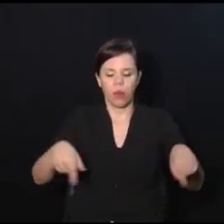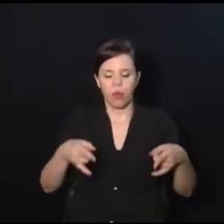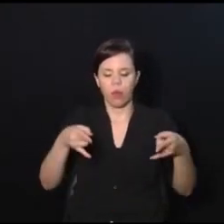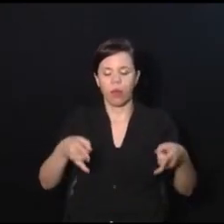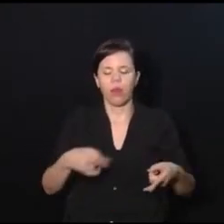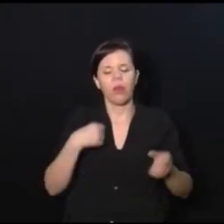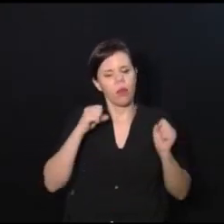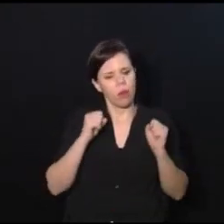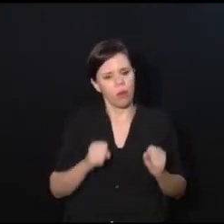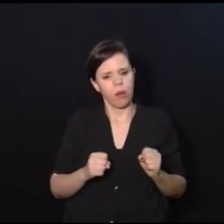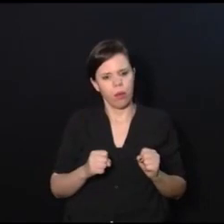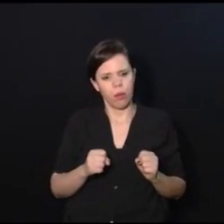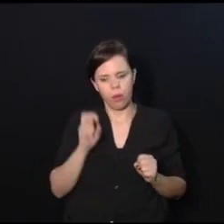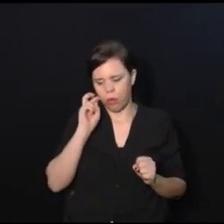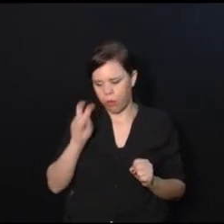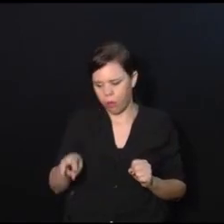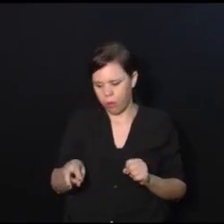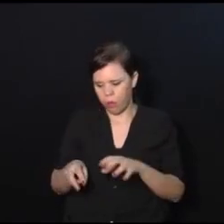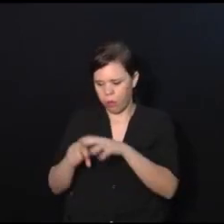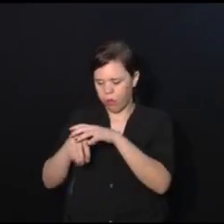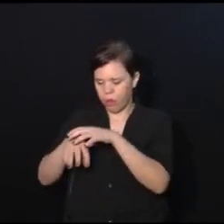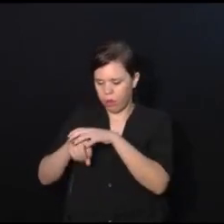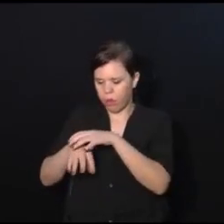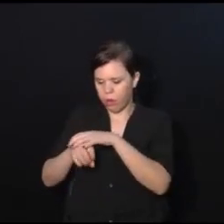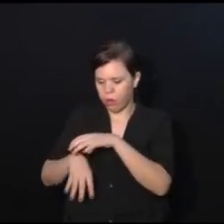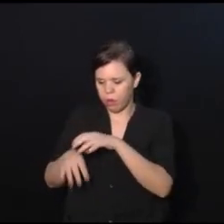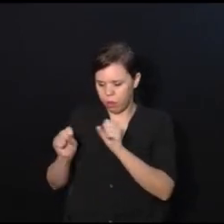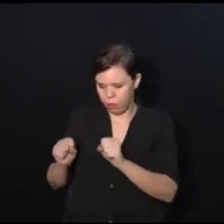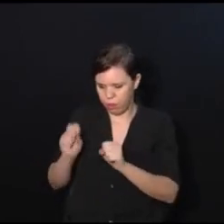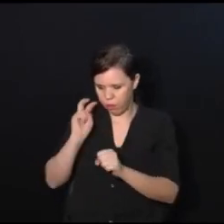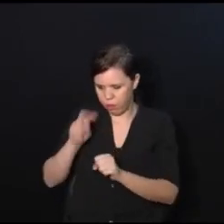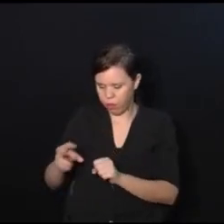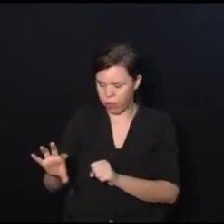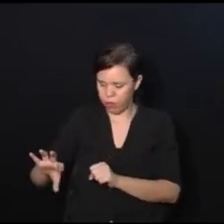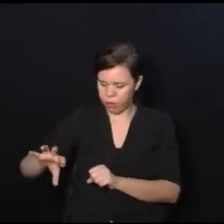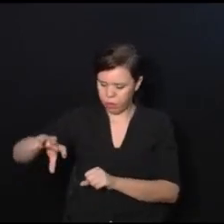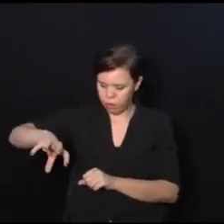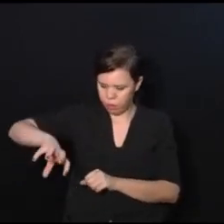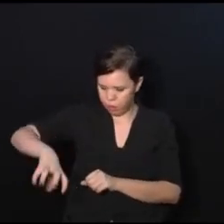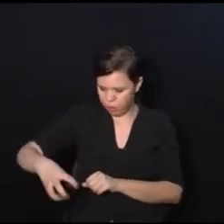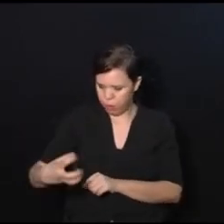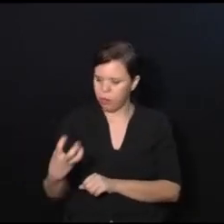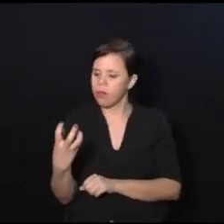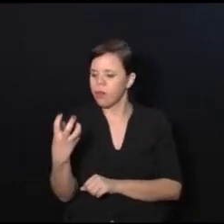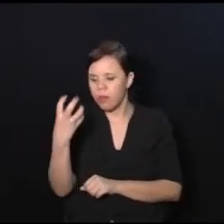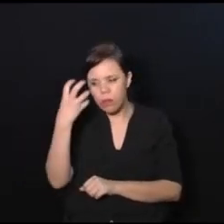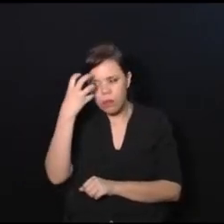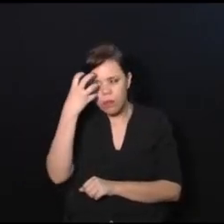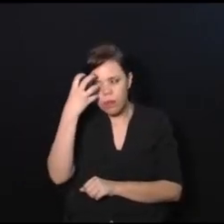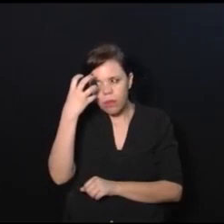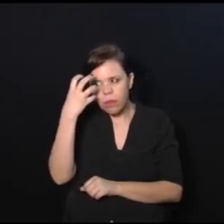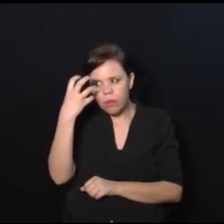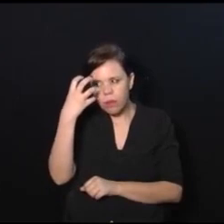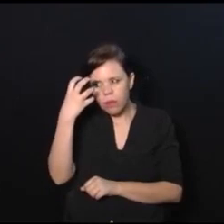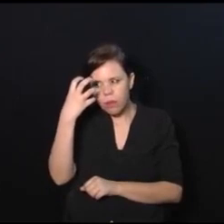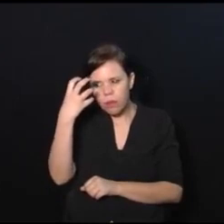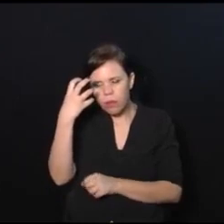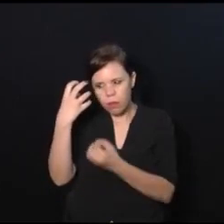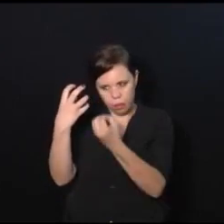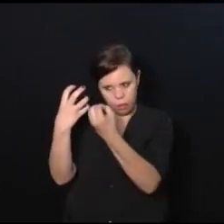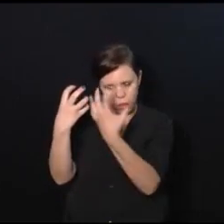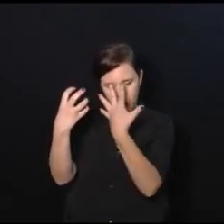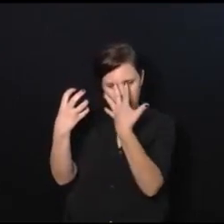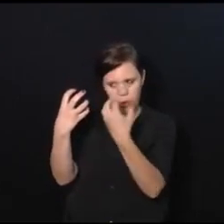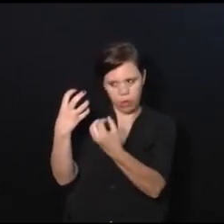papai, eu posso ver a luzinha? E aí, ela pegava o mouse e botava no olho, porque pelo fato do raio laser ser